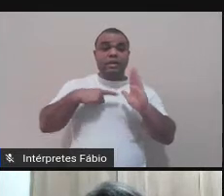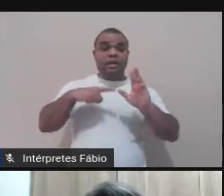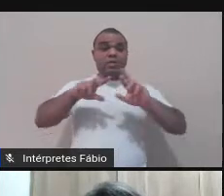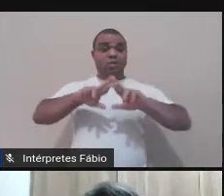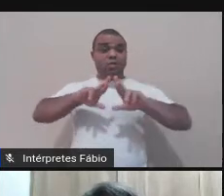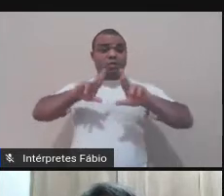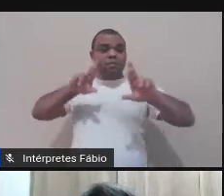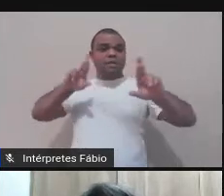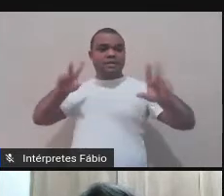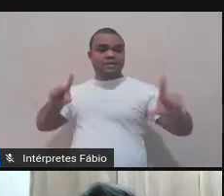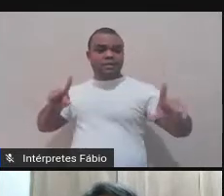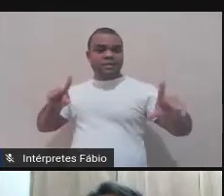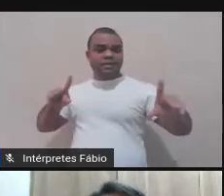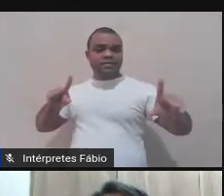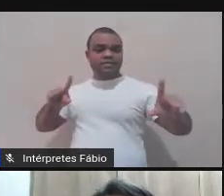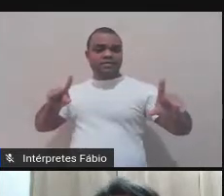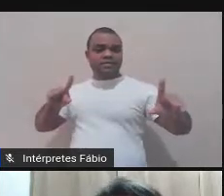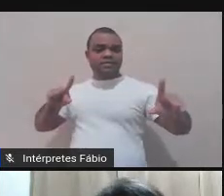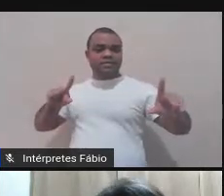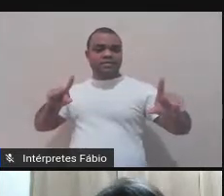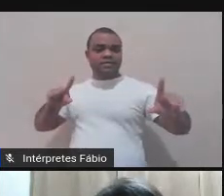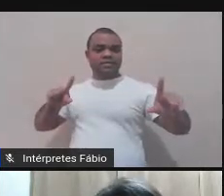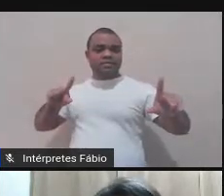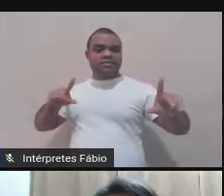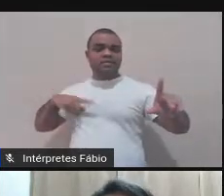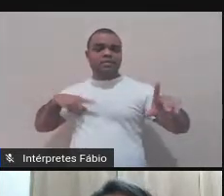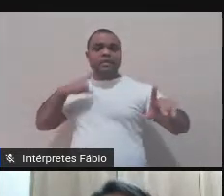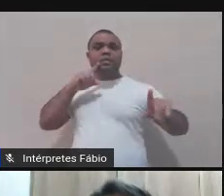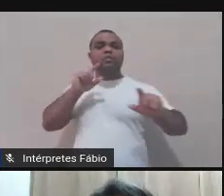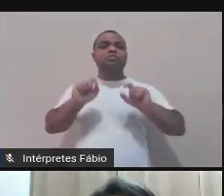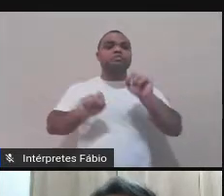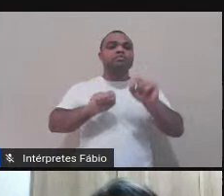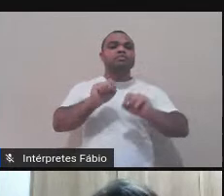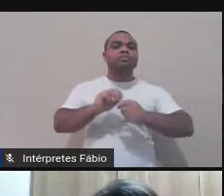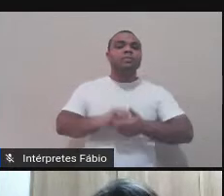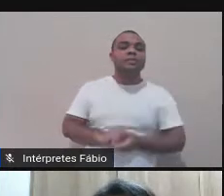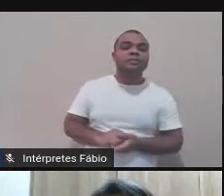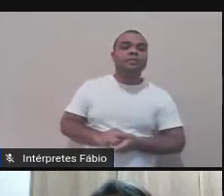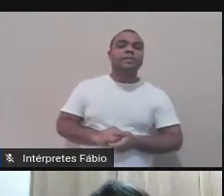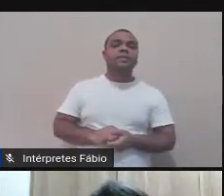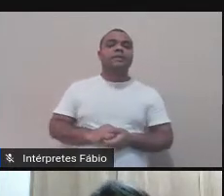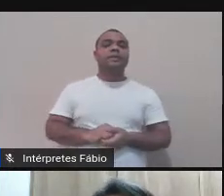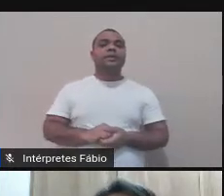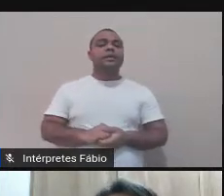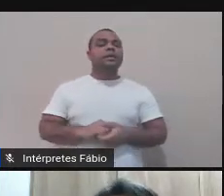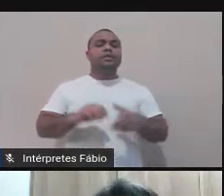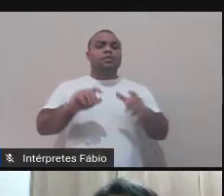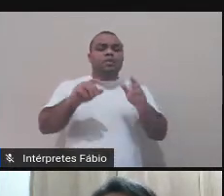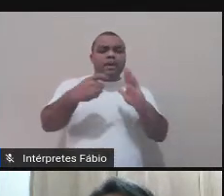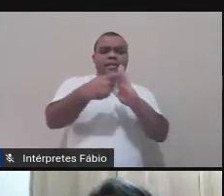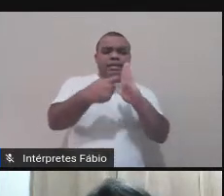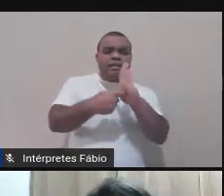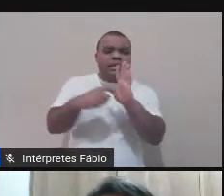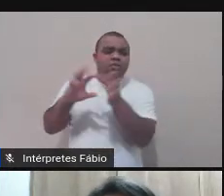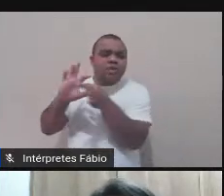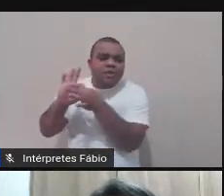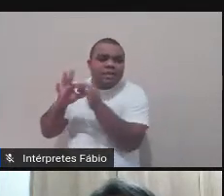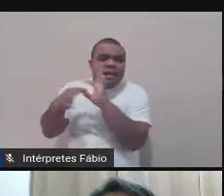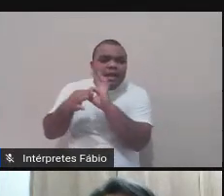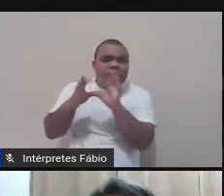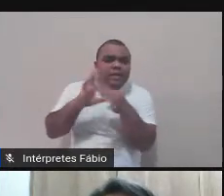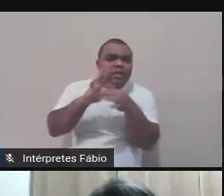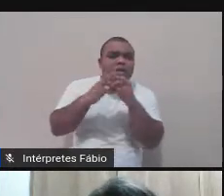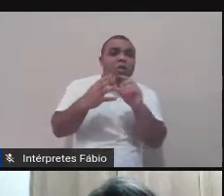abordagem intertextual de uma intermediática é a preocupação com os efeitos provocados pela mídia